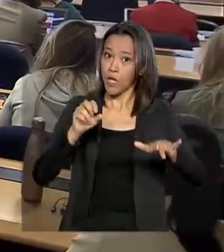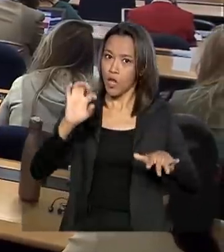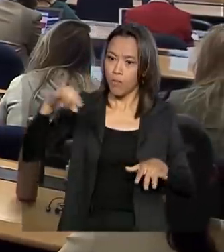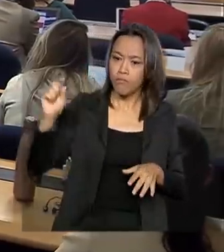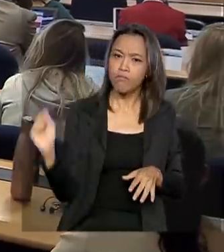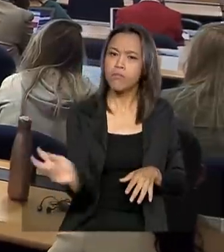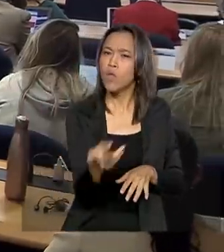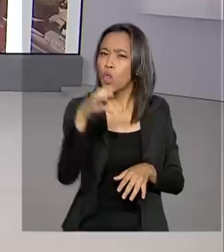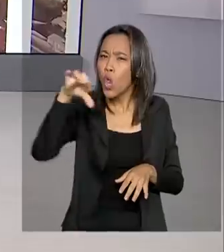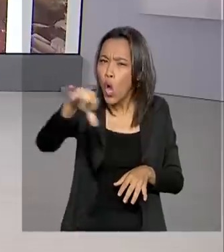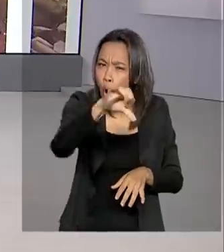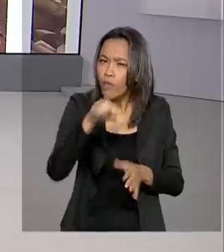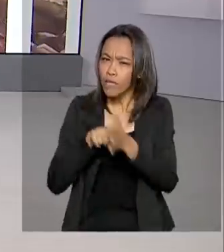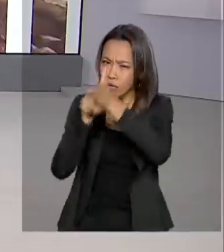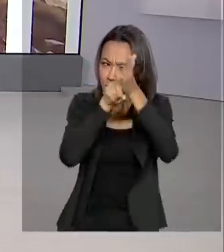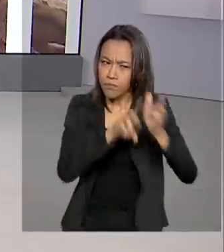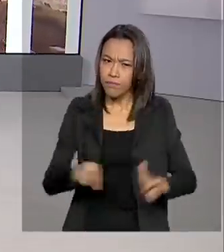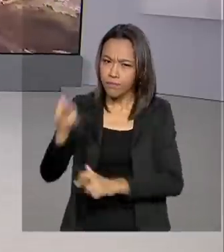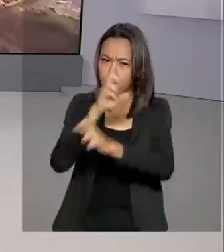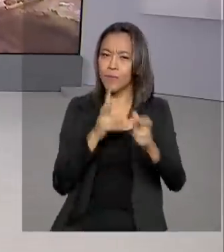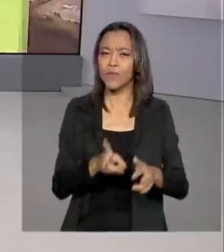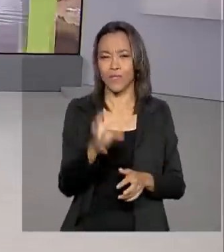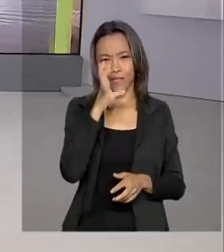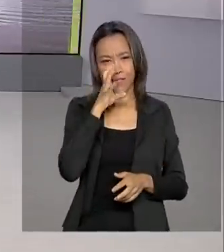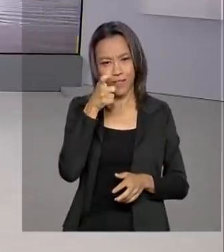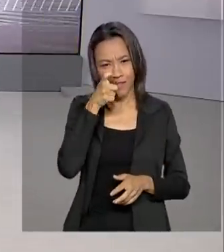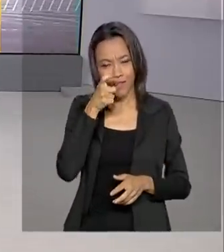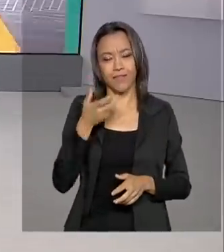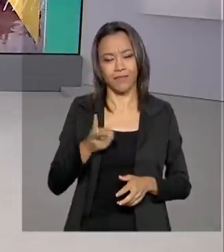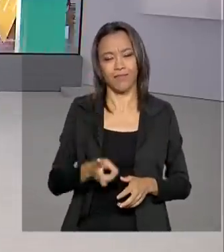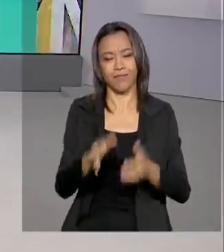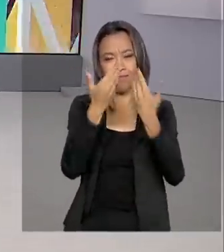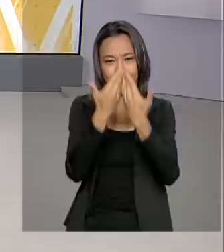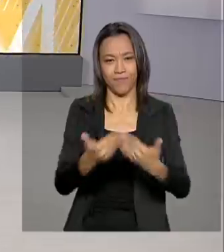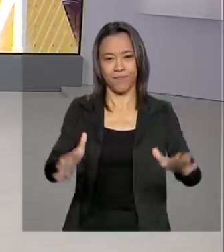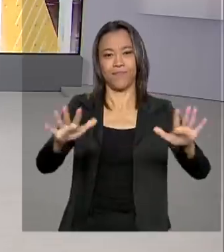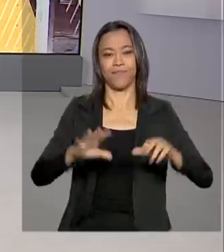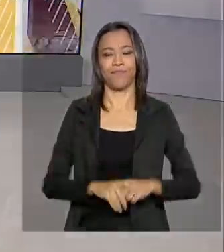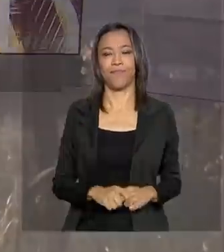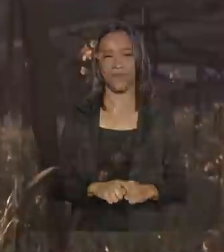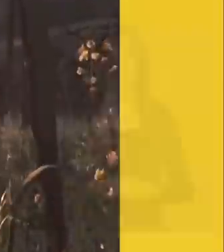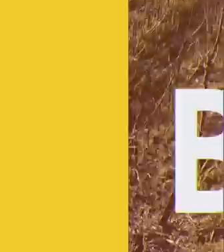monitorados. Fique com a gente, o Brasil em dia já está no ar.